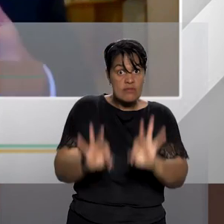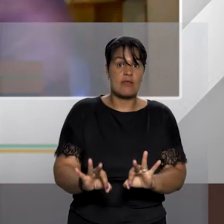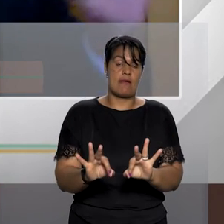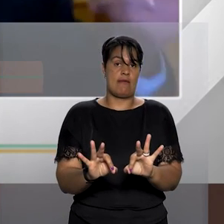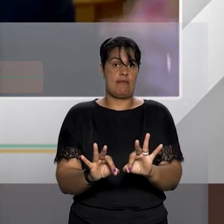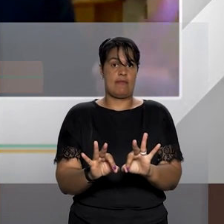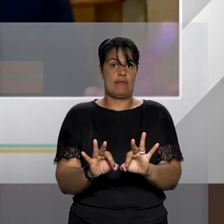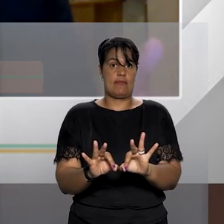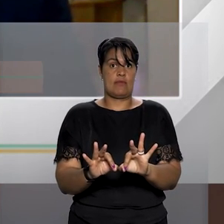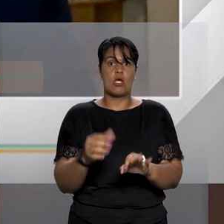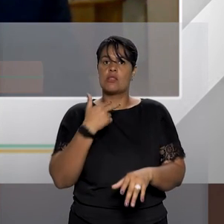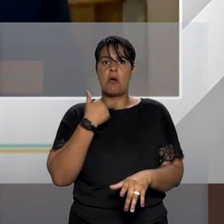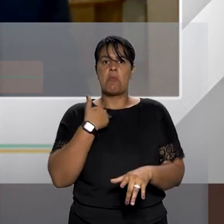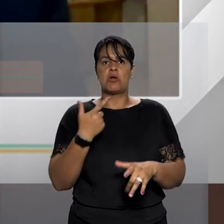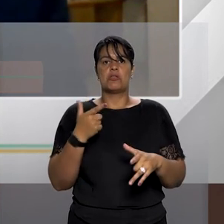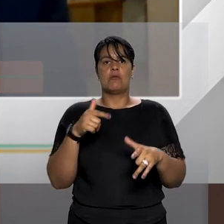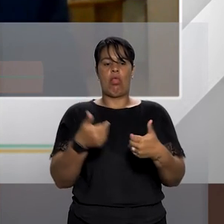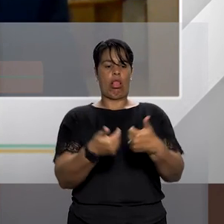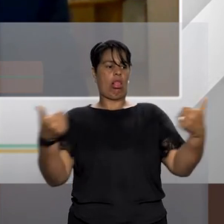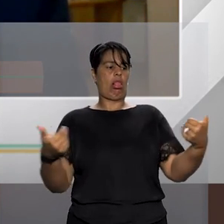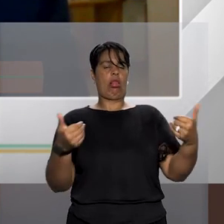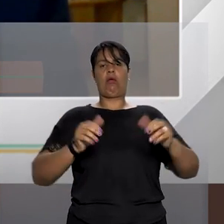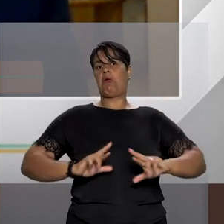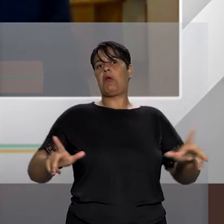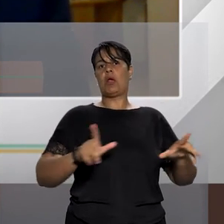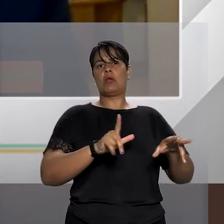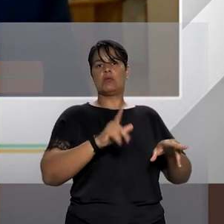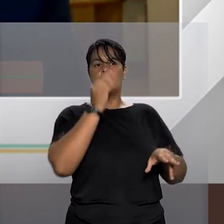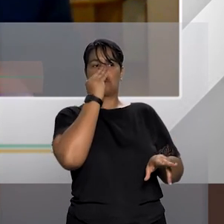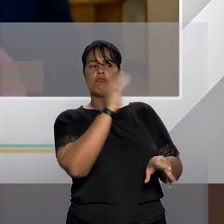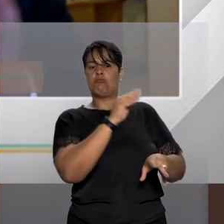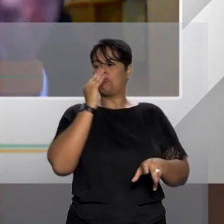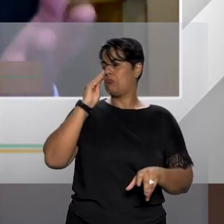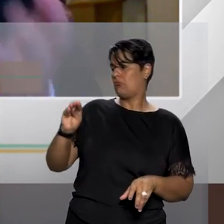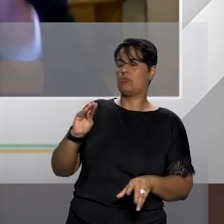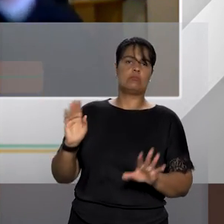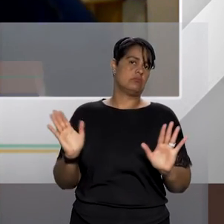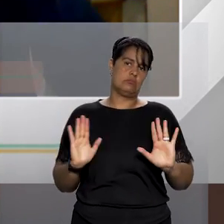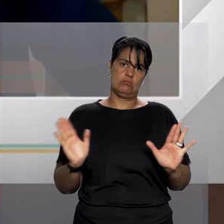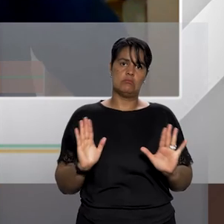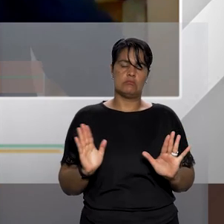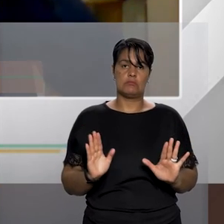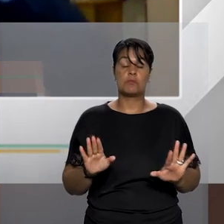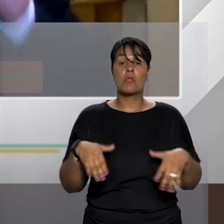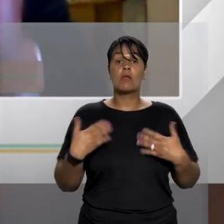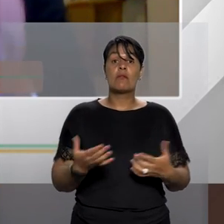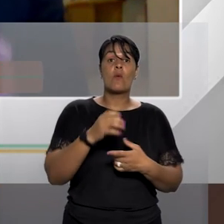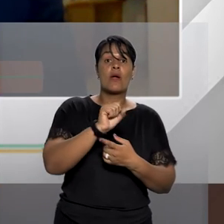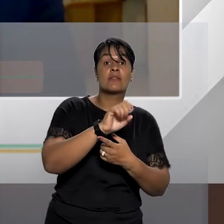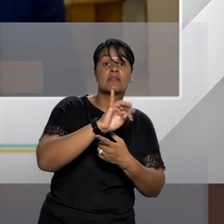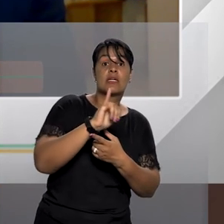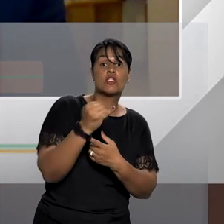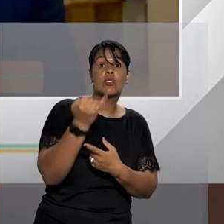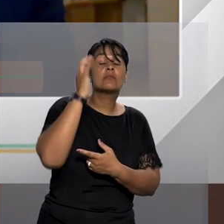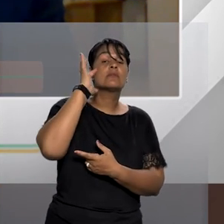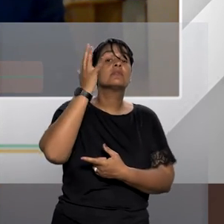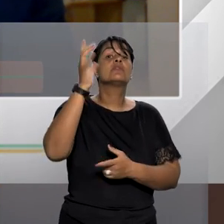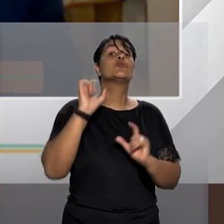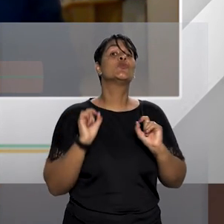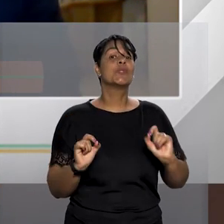ser aplicado sem a discriminação de gênero contra as mulheres e aí essa decisão do STJ estabeleceu que